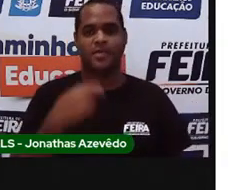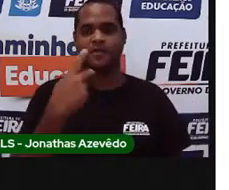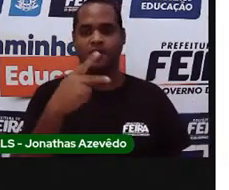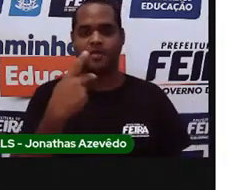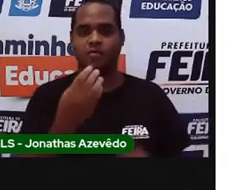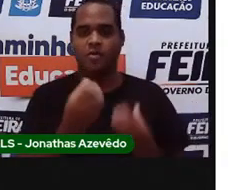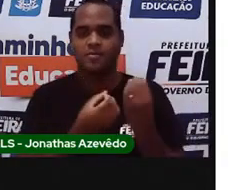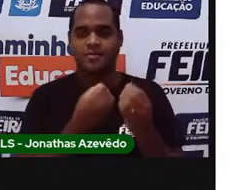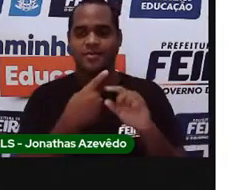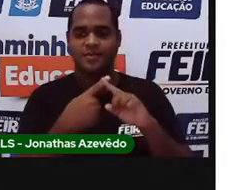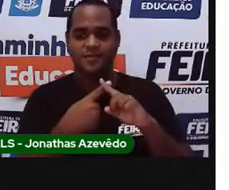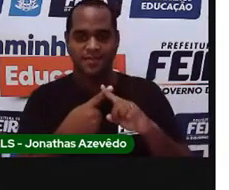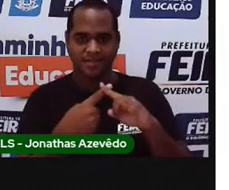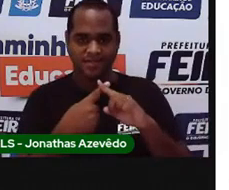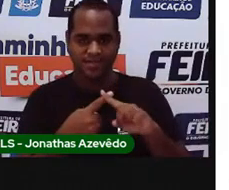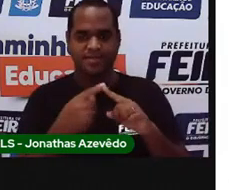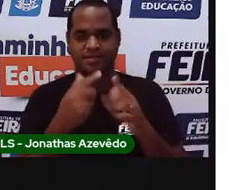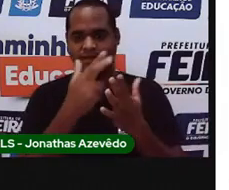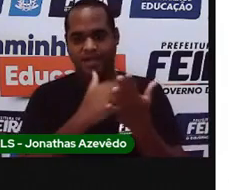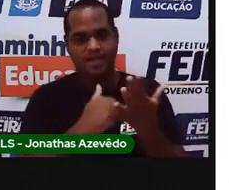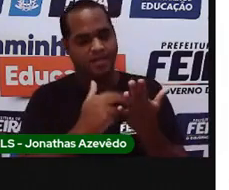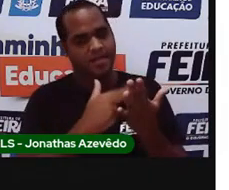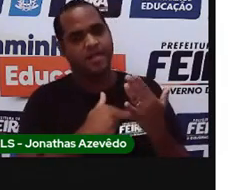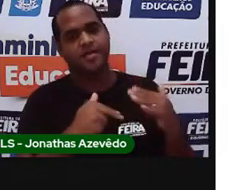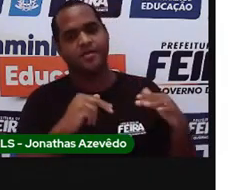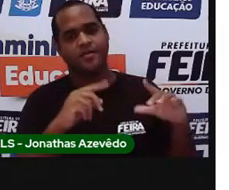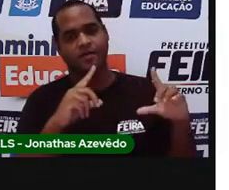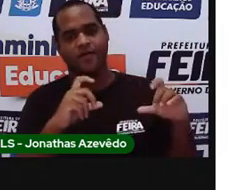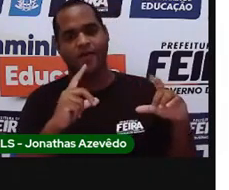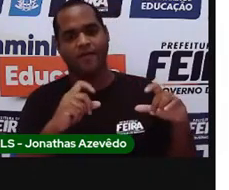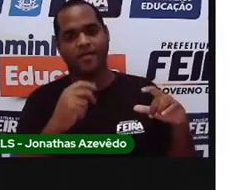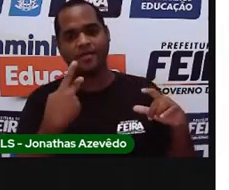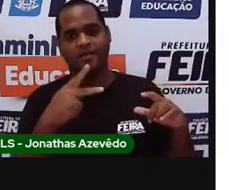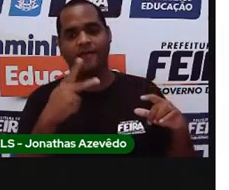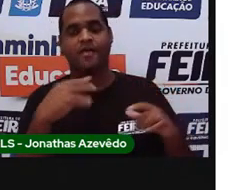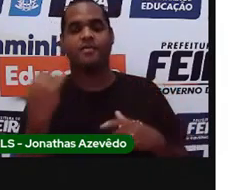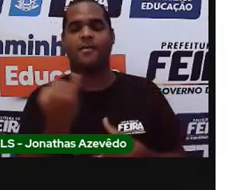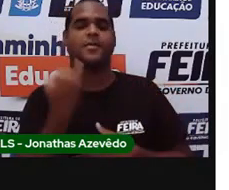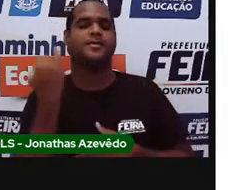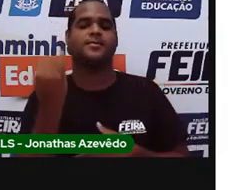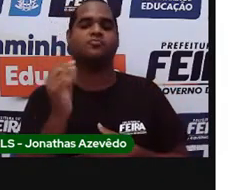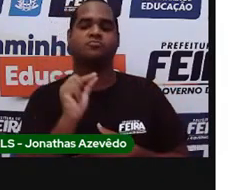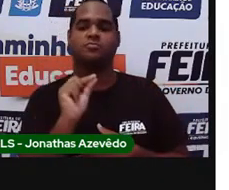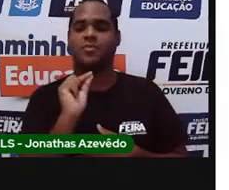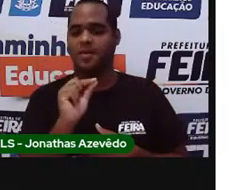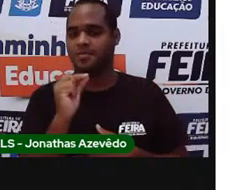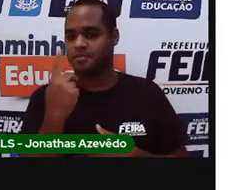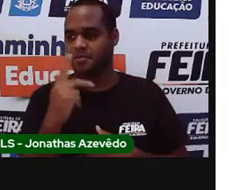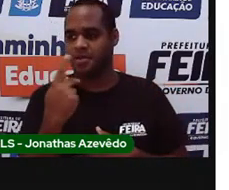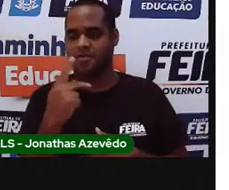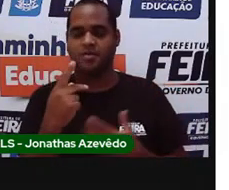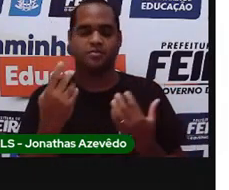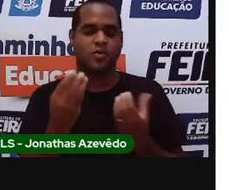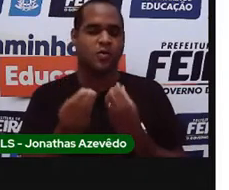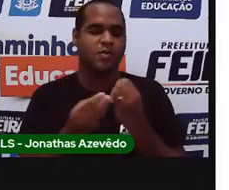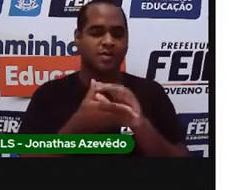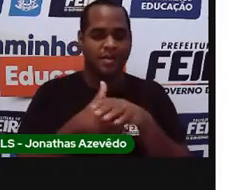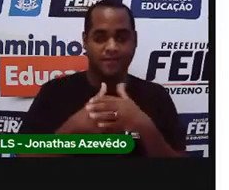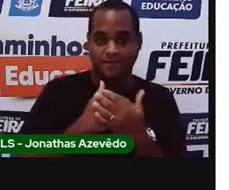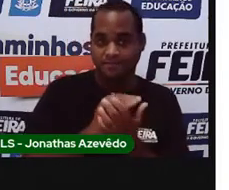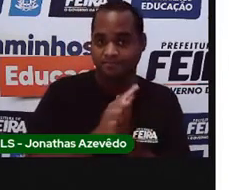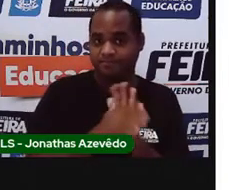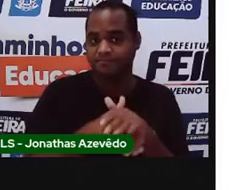X no desenho que corresponde à importância ao ato de lavar as mãos.